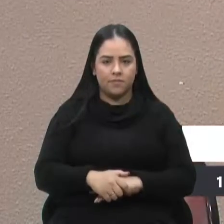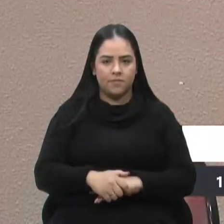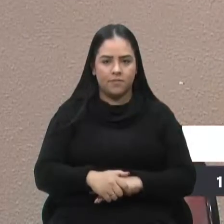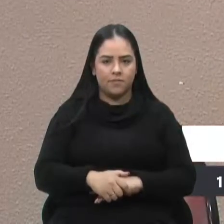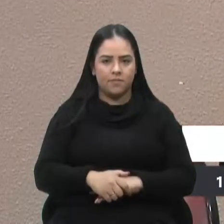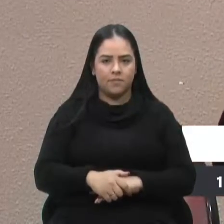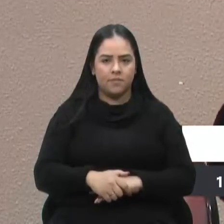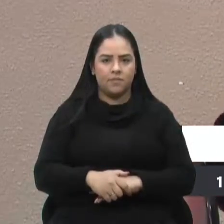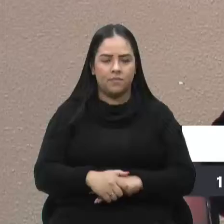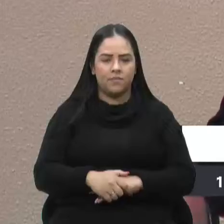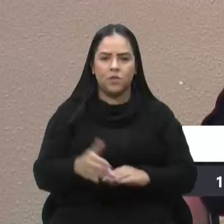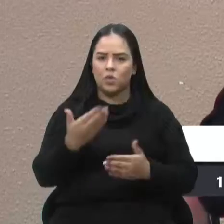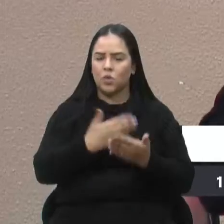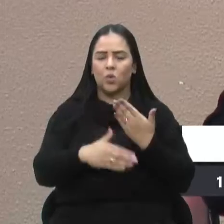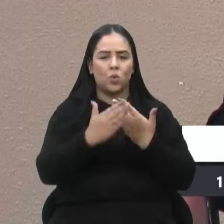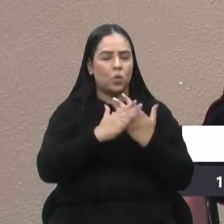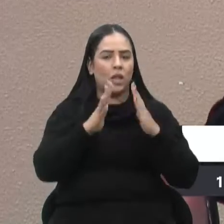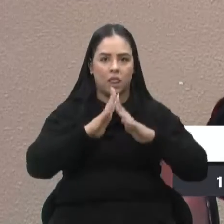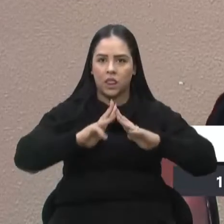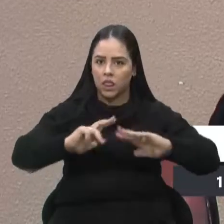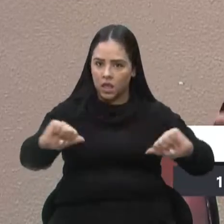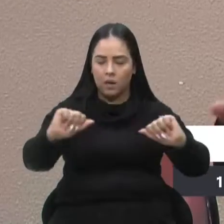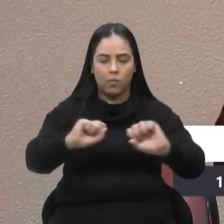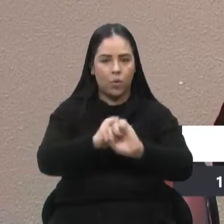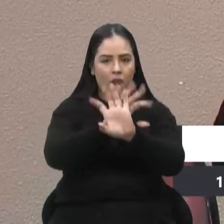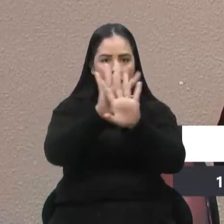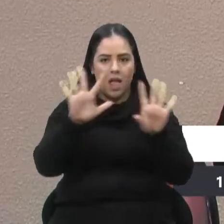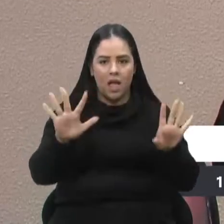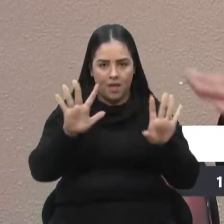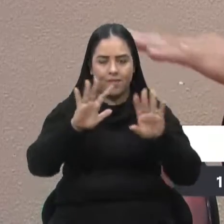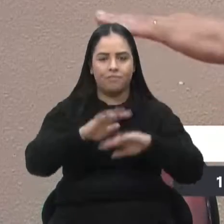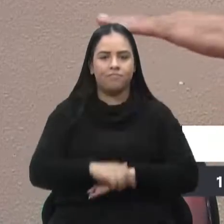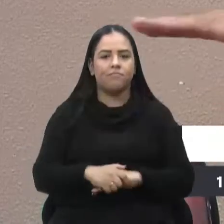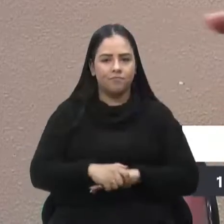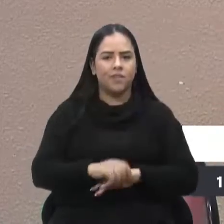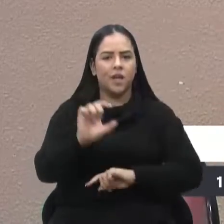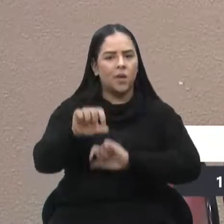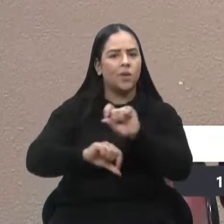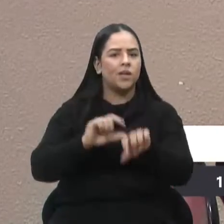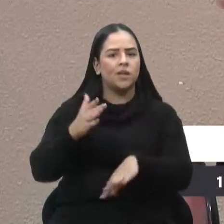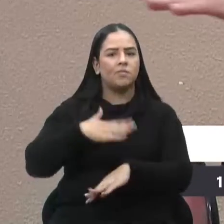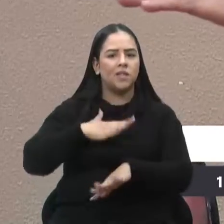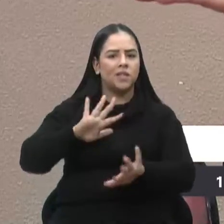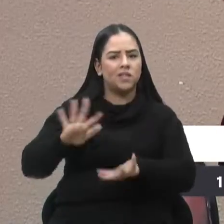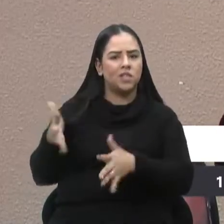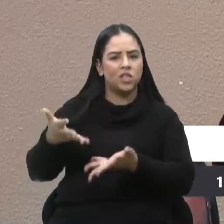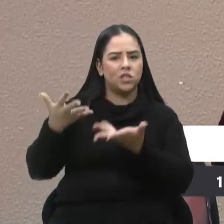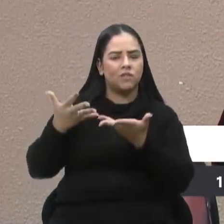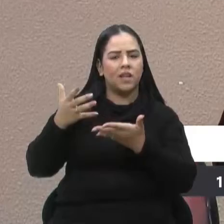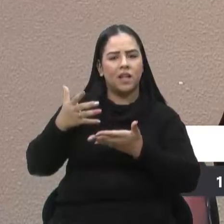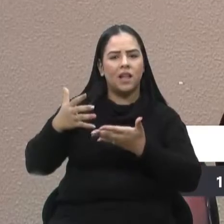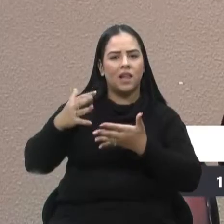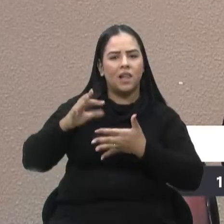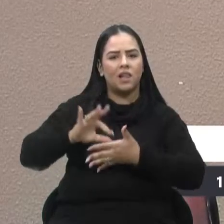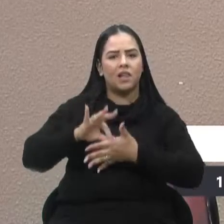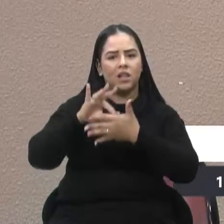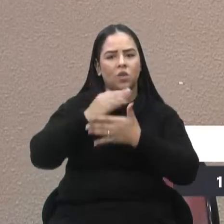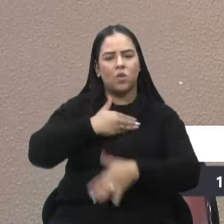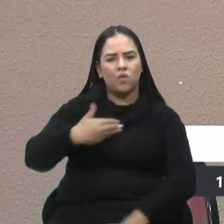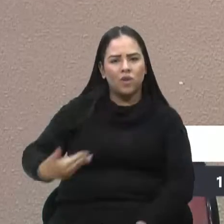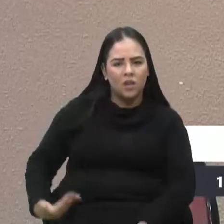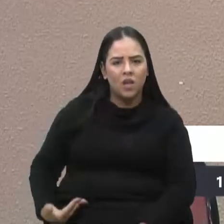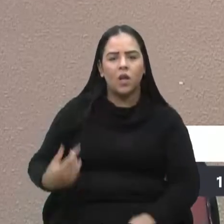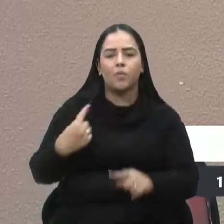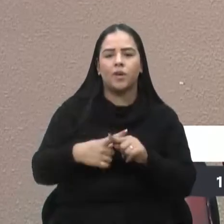Todos os pratos limpos. Isso é que me incentiva a ser líder do governo. Portas abertas falando a verdade. O